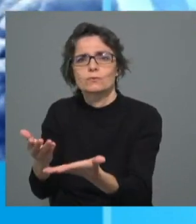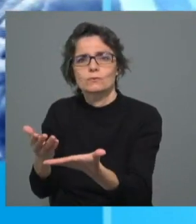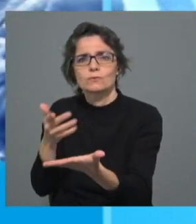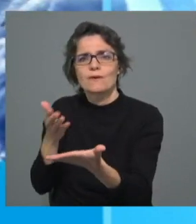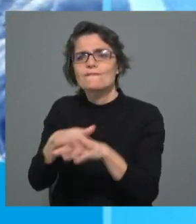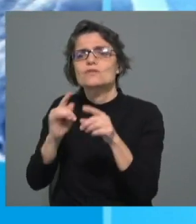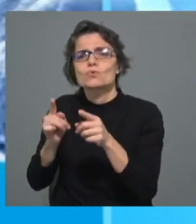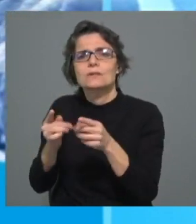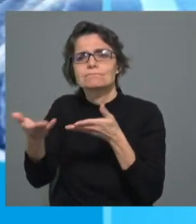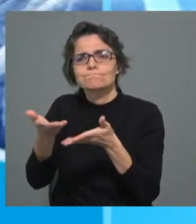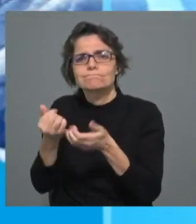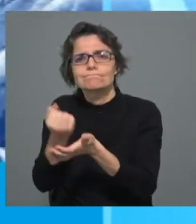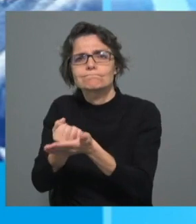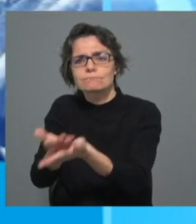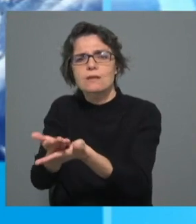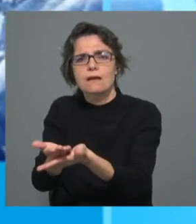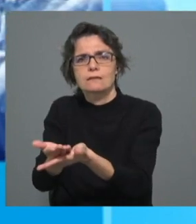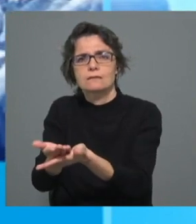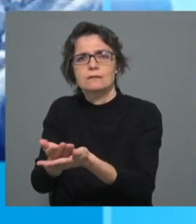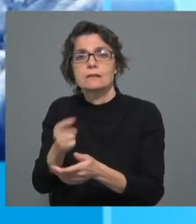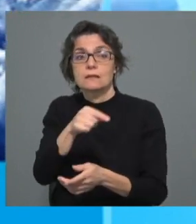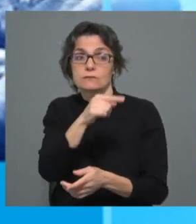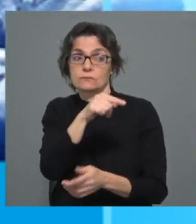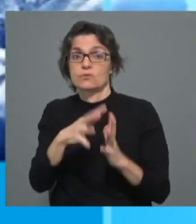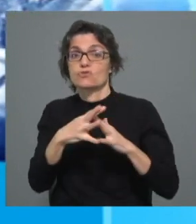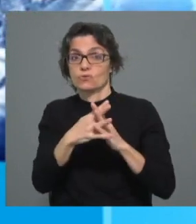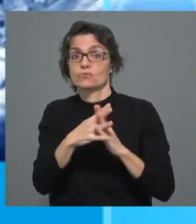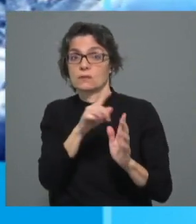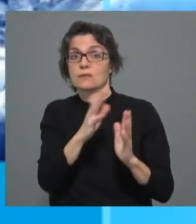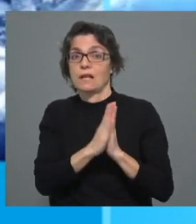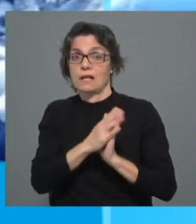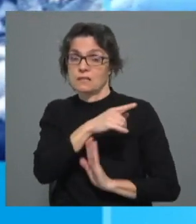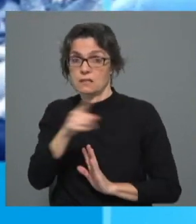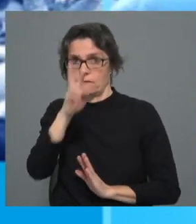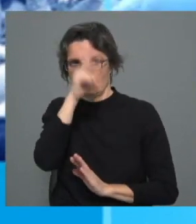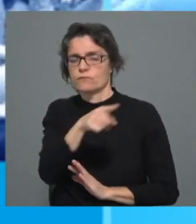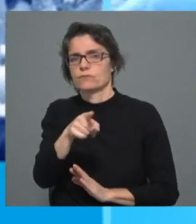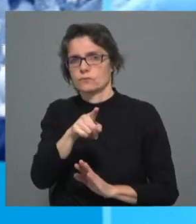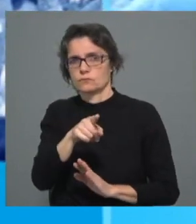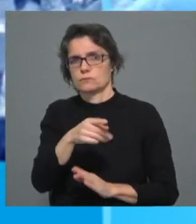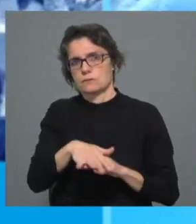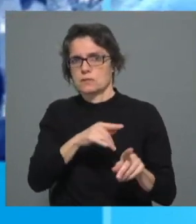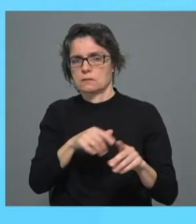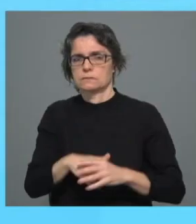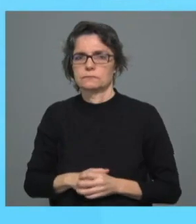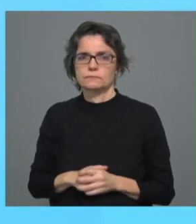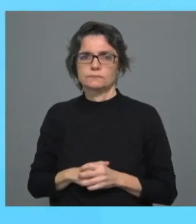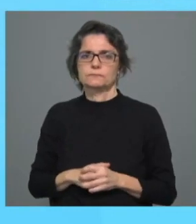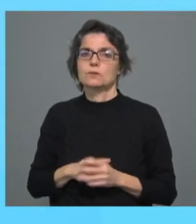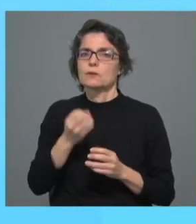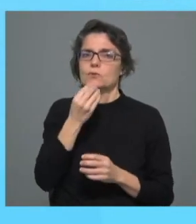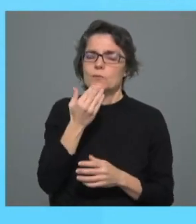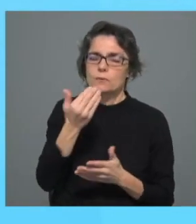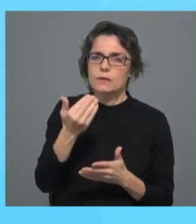que se põe às estruturas eclesiásticas procurar fazer esse esforço de chegar às vítimas. Muito bem, Sr. Ribeiro Castro, muito obrigado por